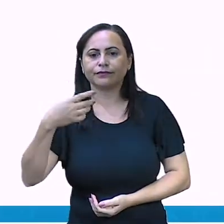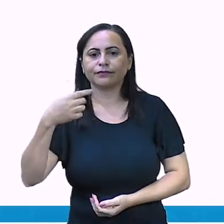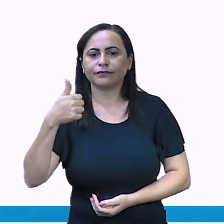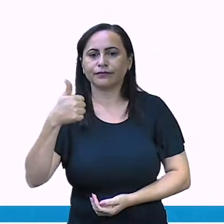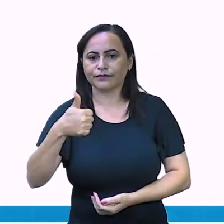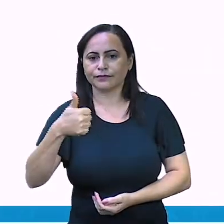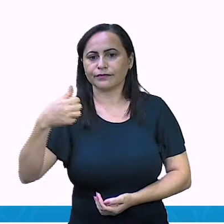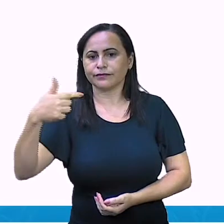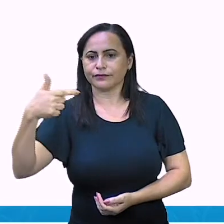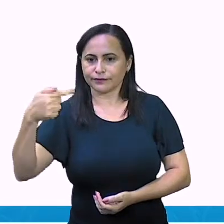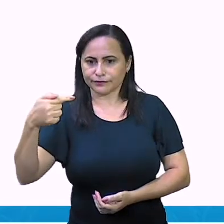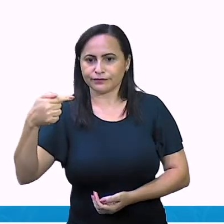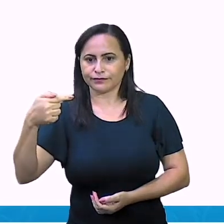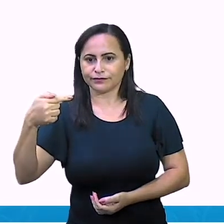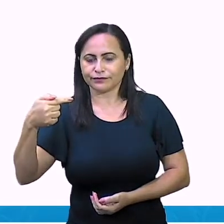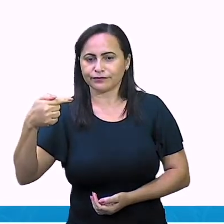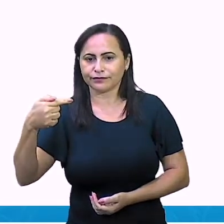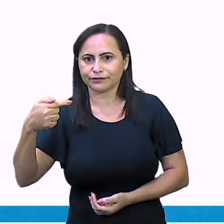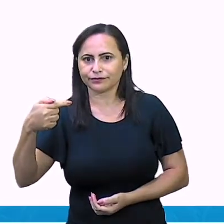317 317 317